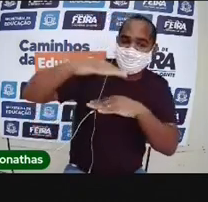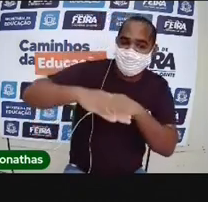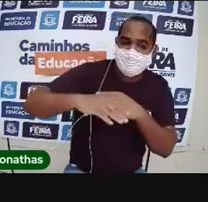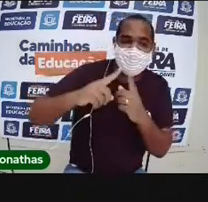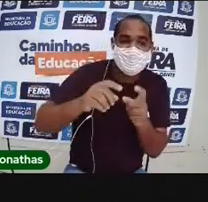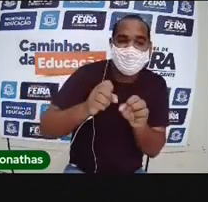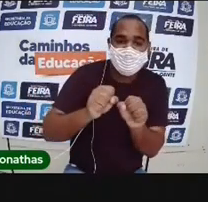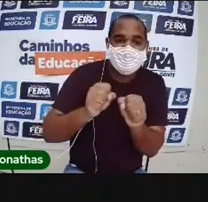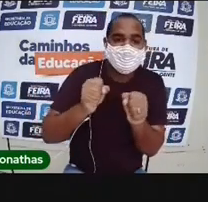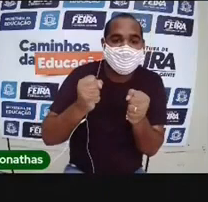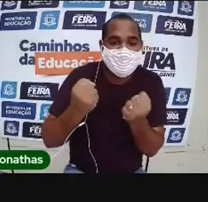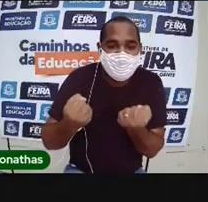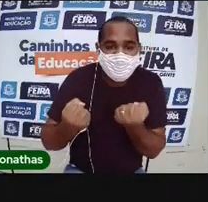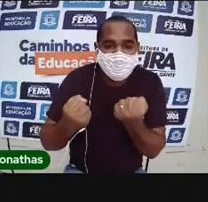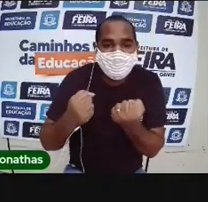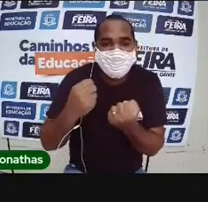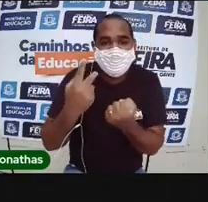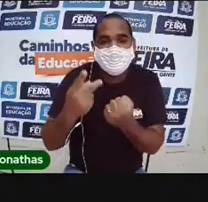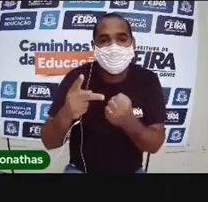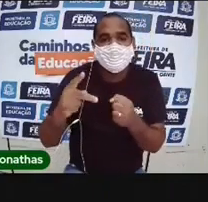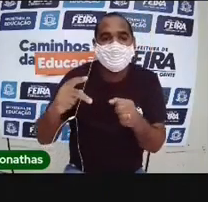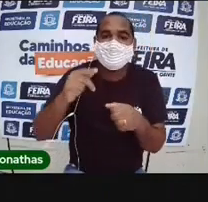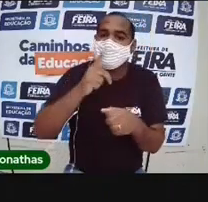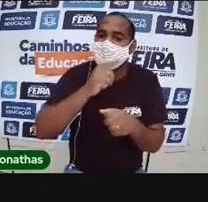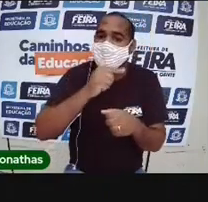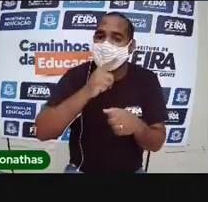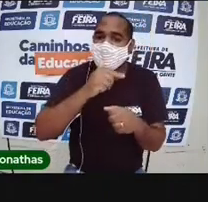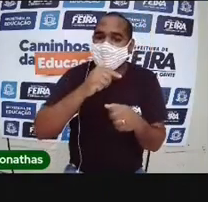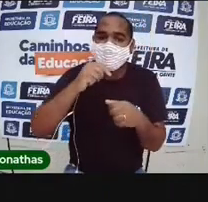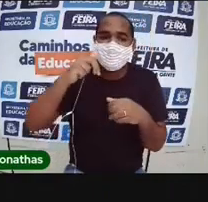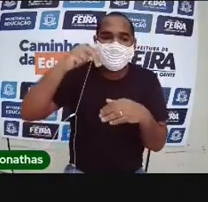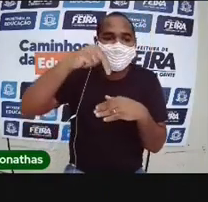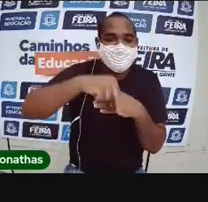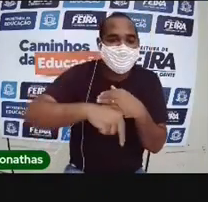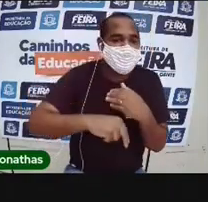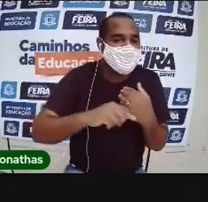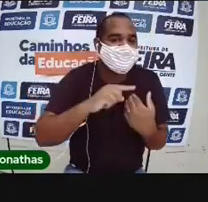quebra. Cai na água e não se desmancha.